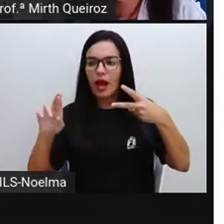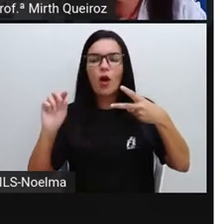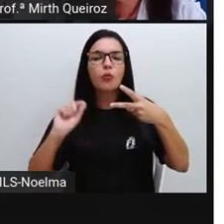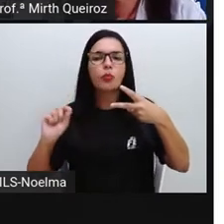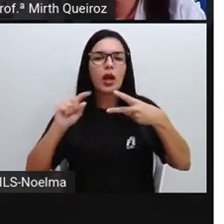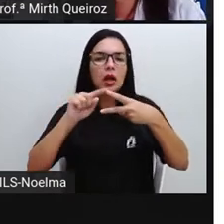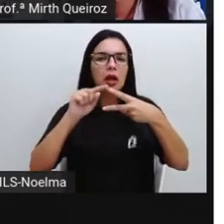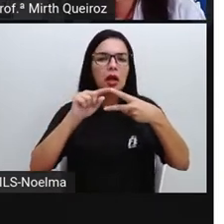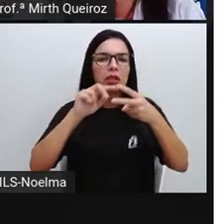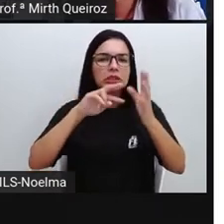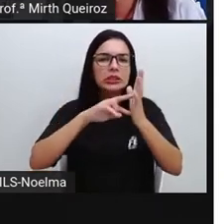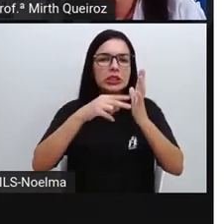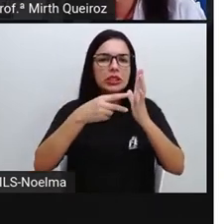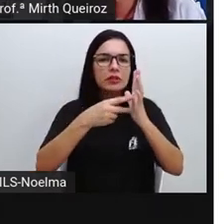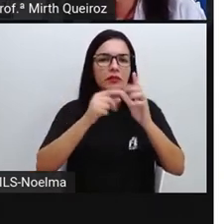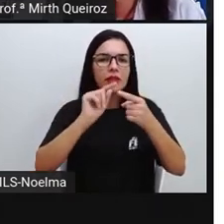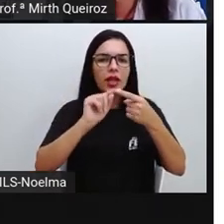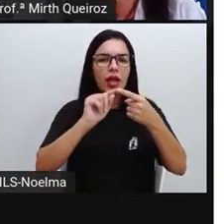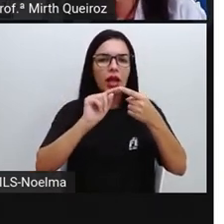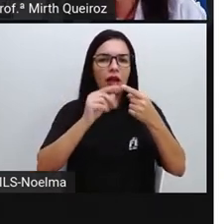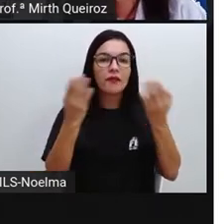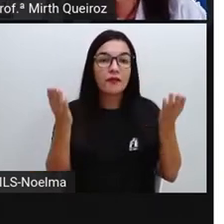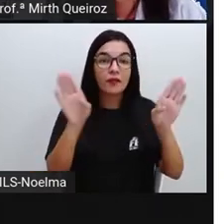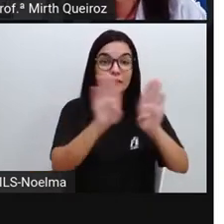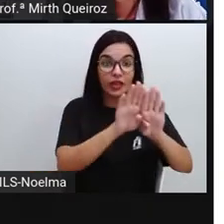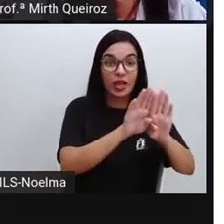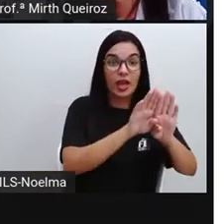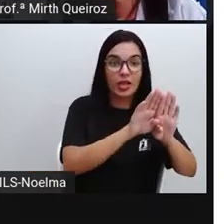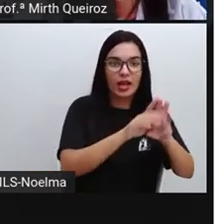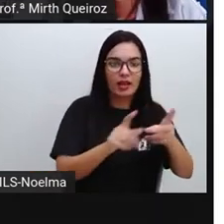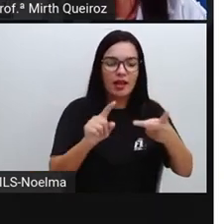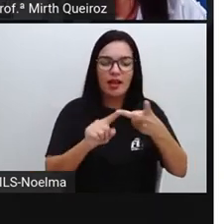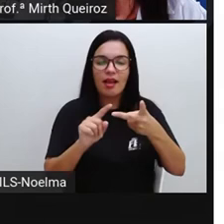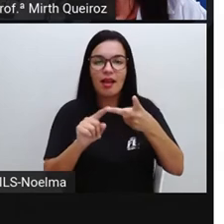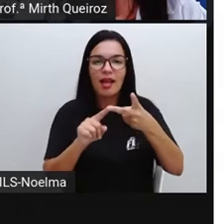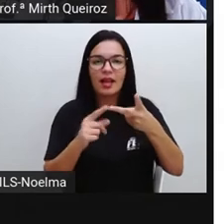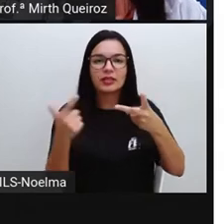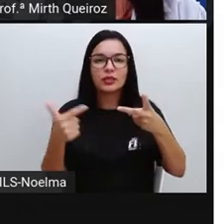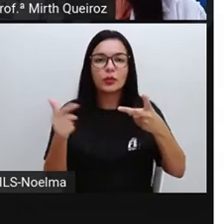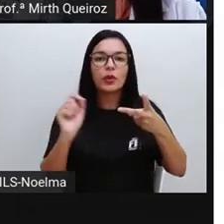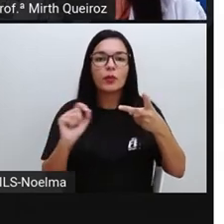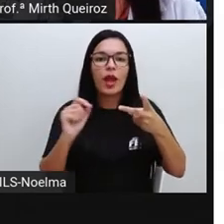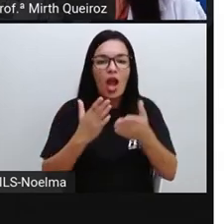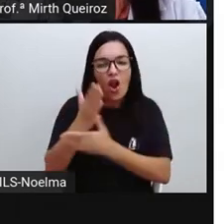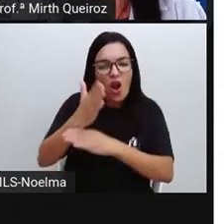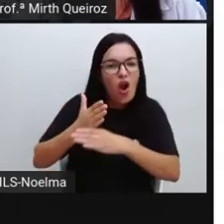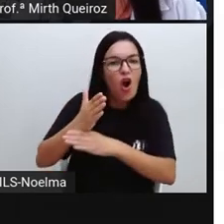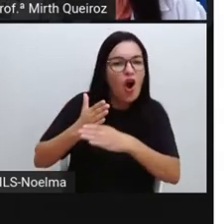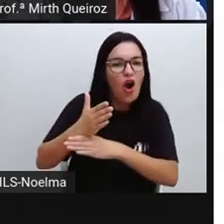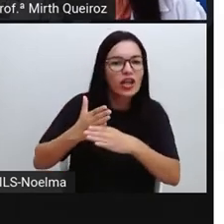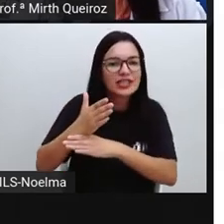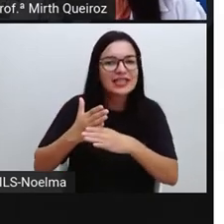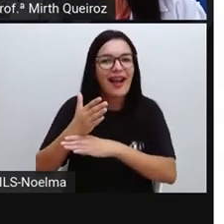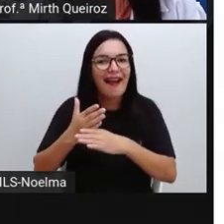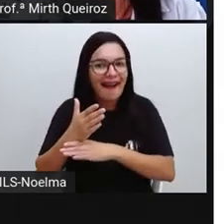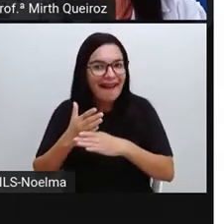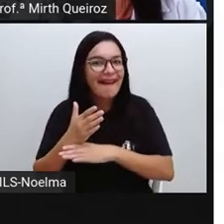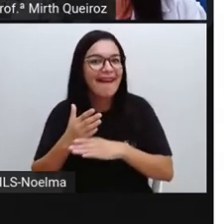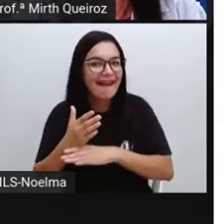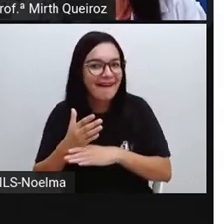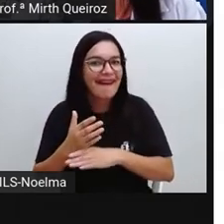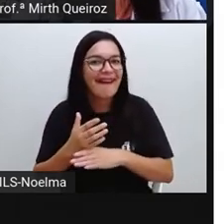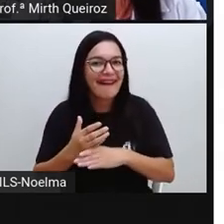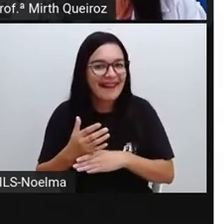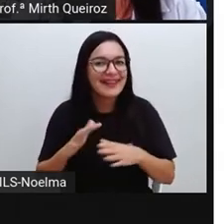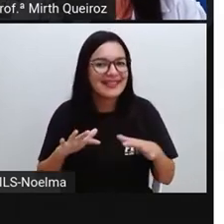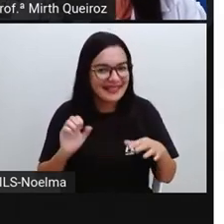com S indica cortar. Então, se na frase você querer dizer que vai cortar algo, aí